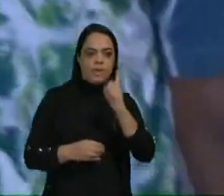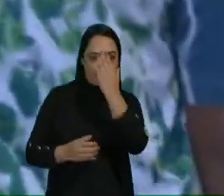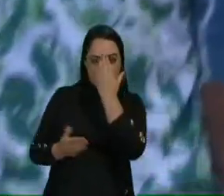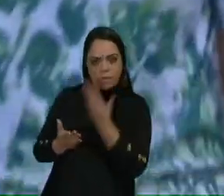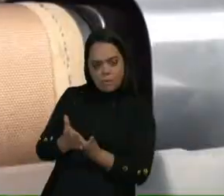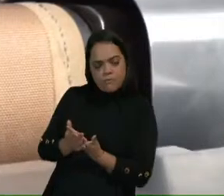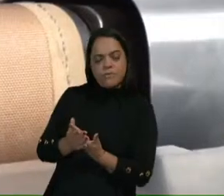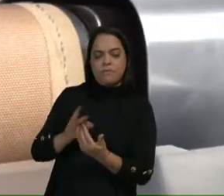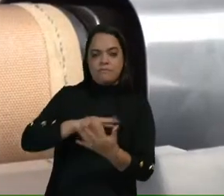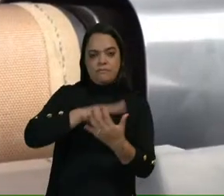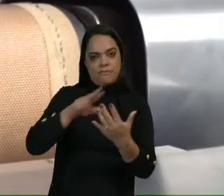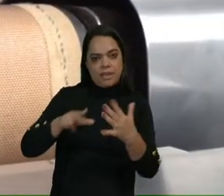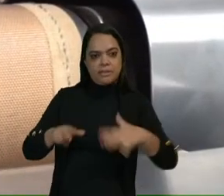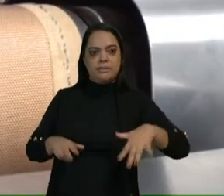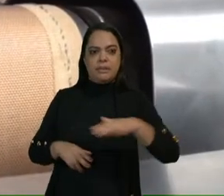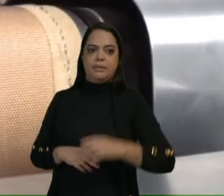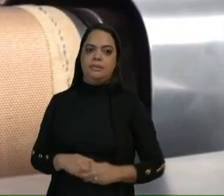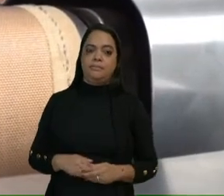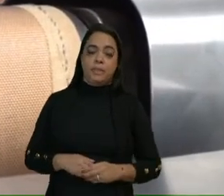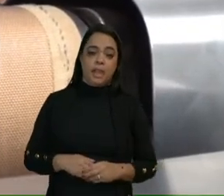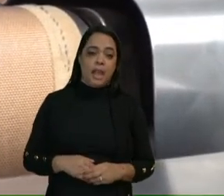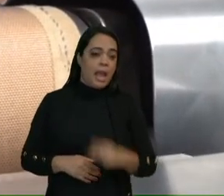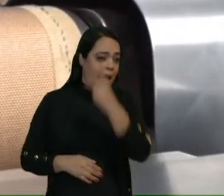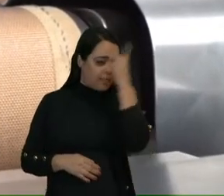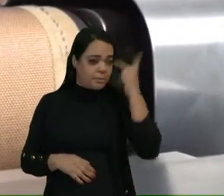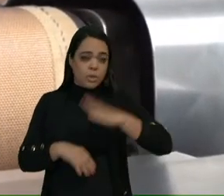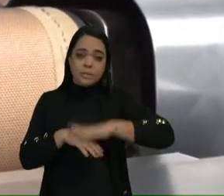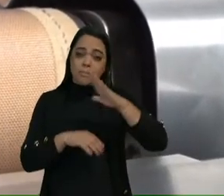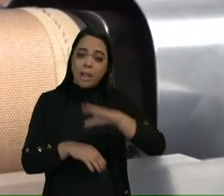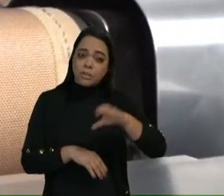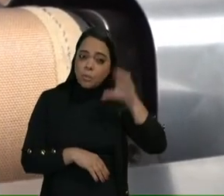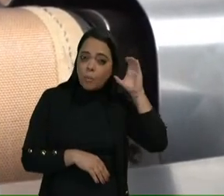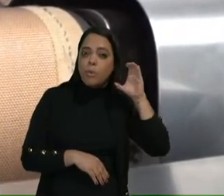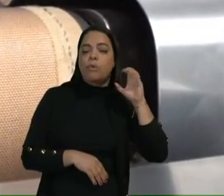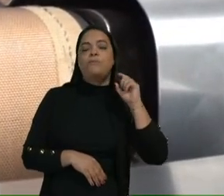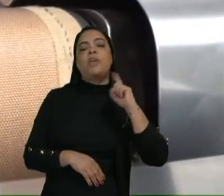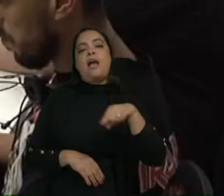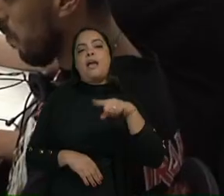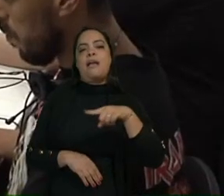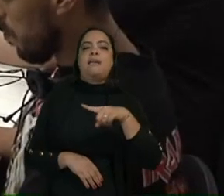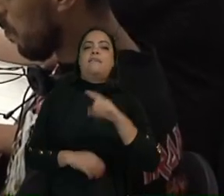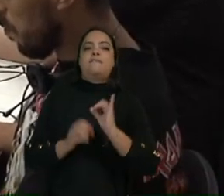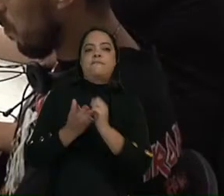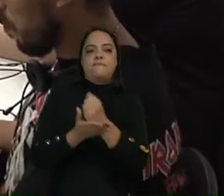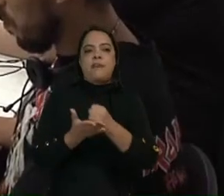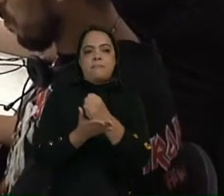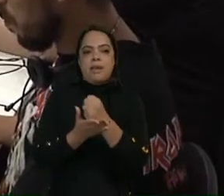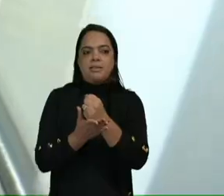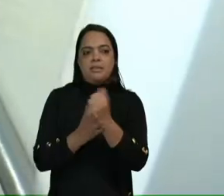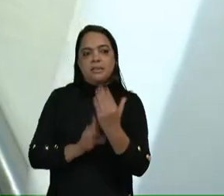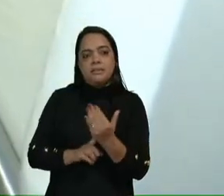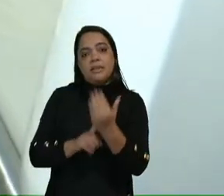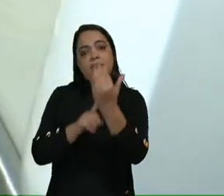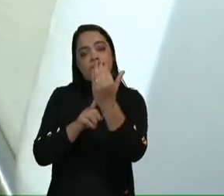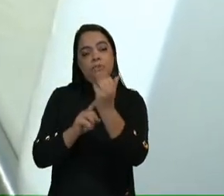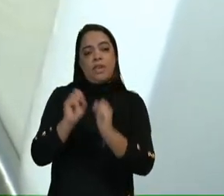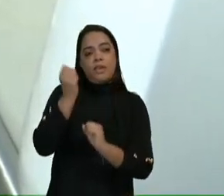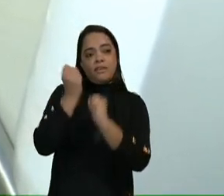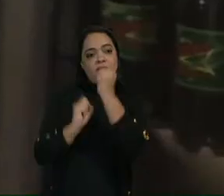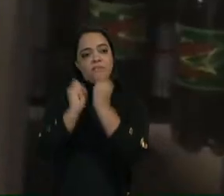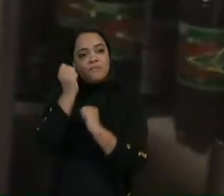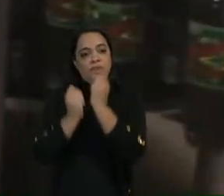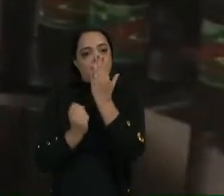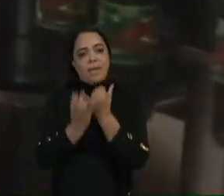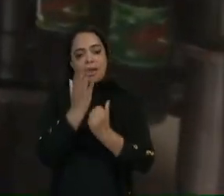setores. Os setores em que o mundo mais confia são a indústria farmacêutica, as empresas de tecnologia e os fabricantes de